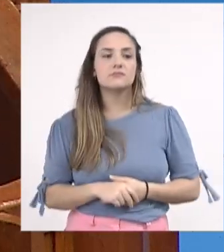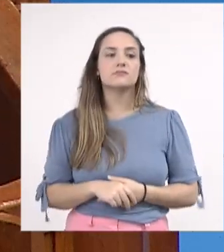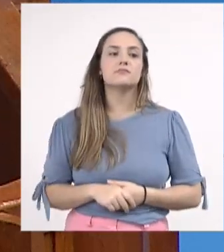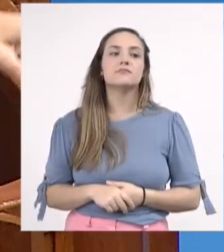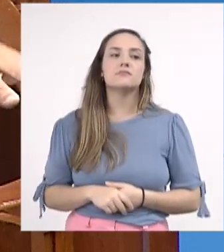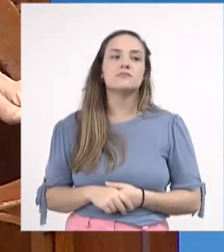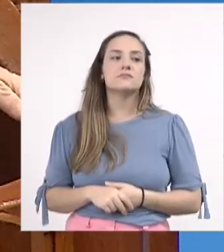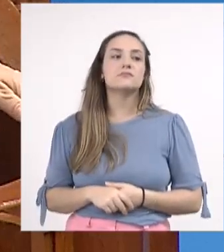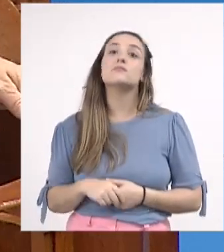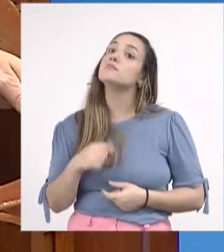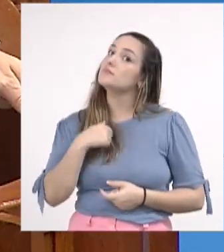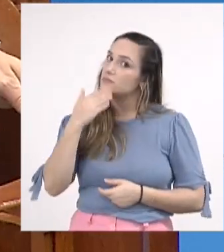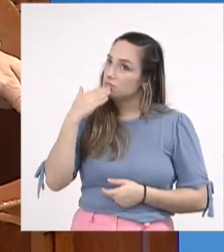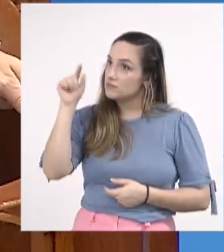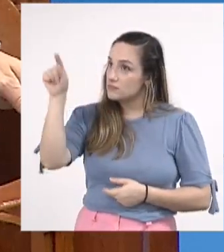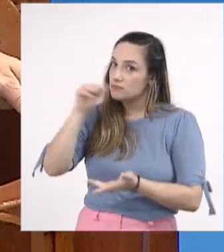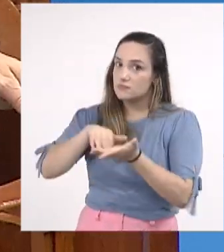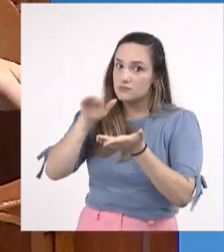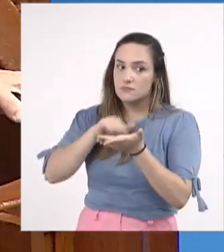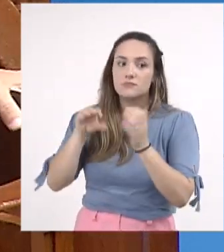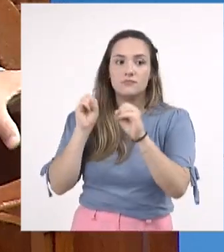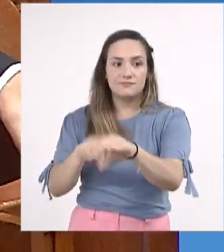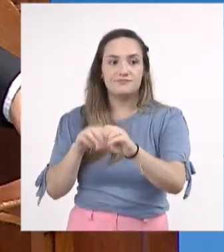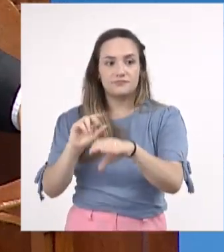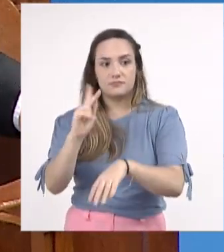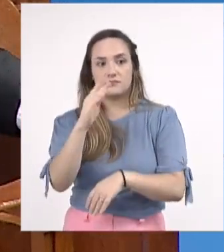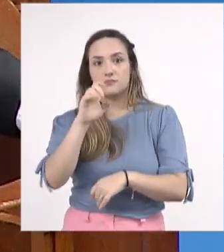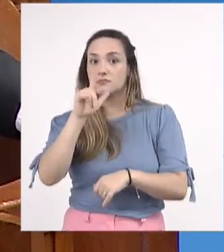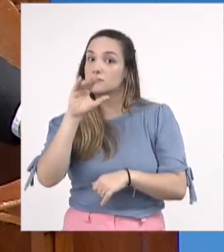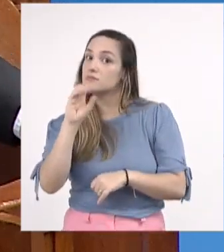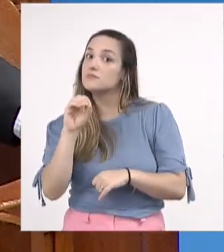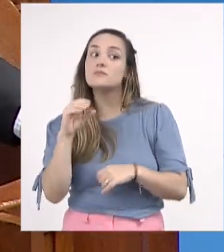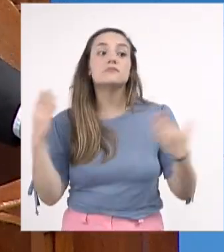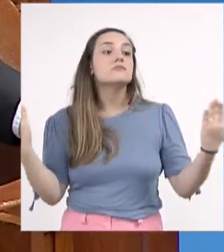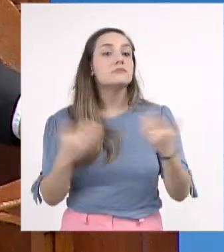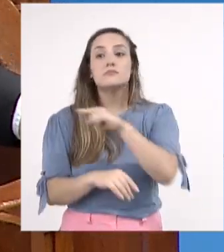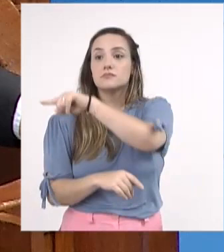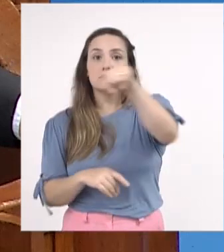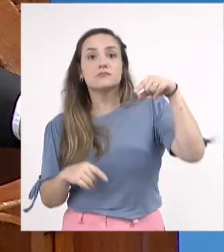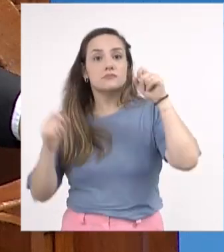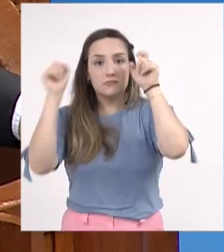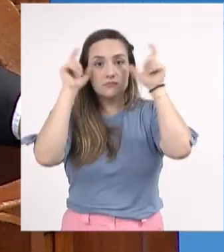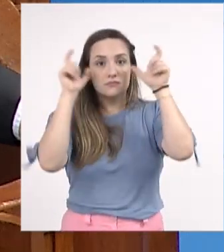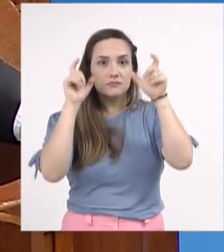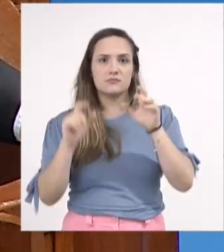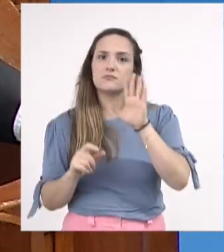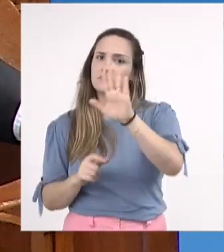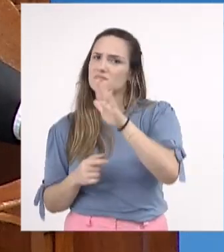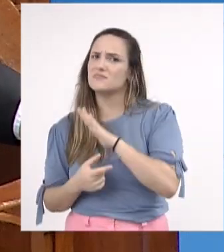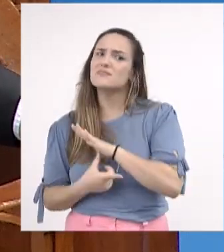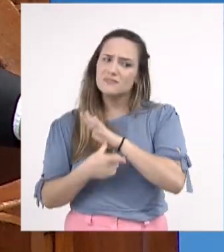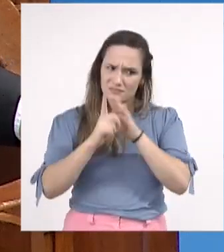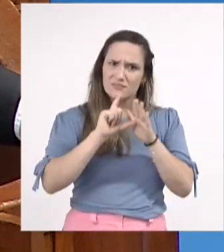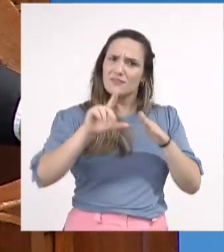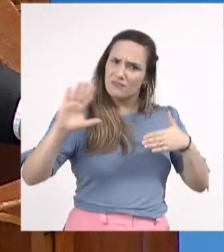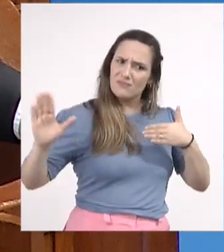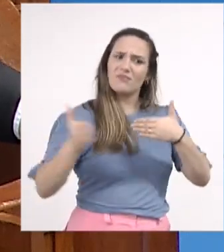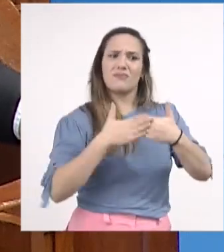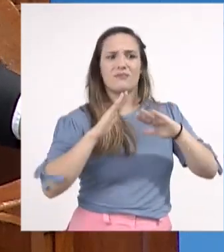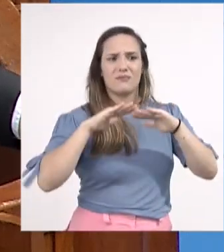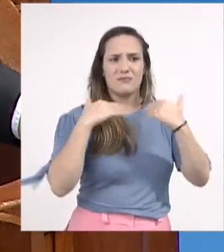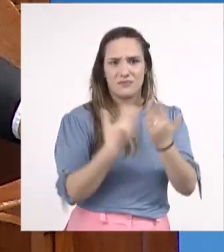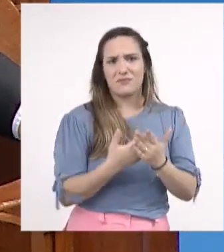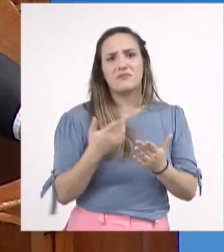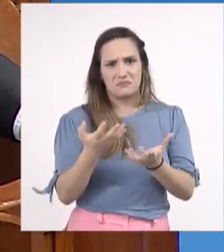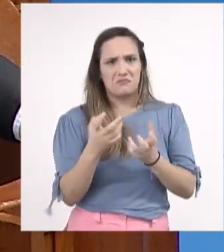fazemos ao secretário de Educação do Estado. E fica um alerta aqui. Antes de fechar uma escola, antes de buscar